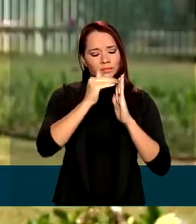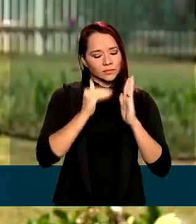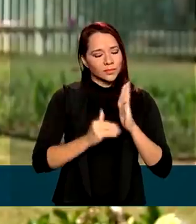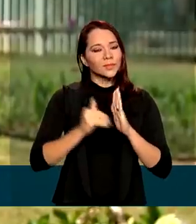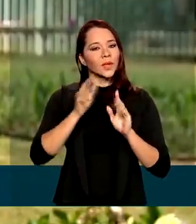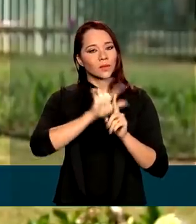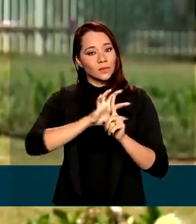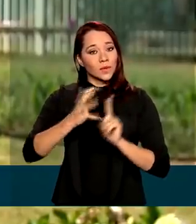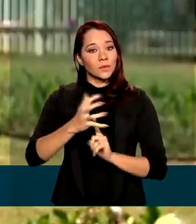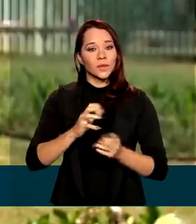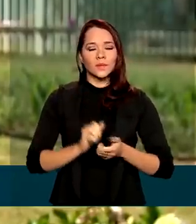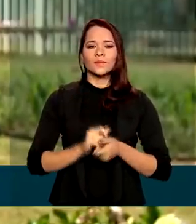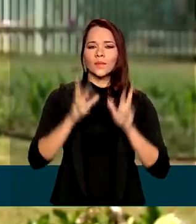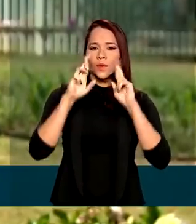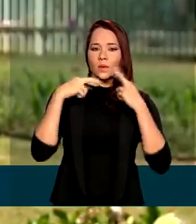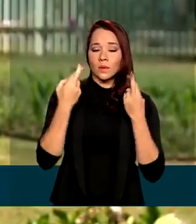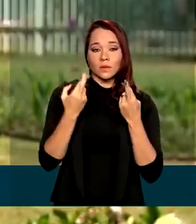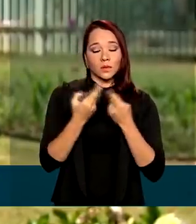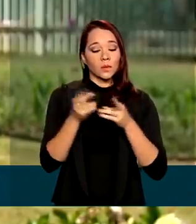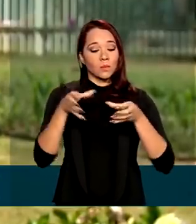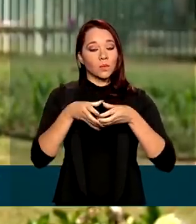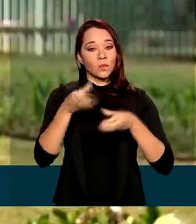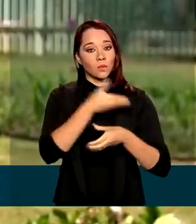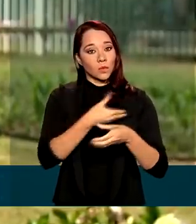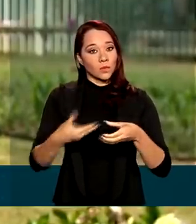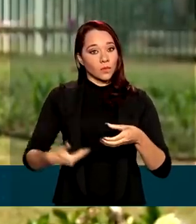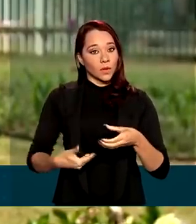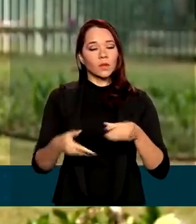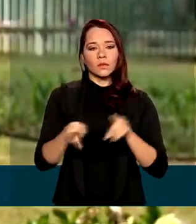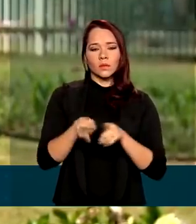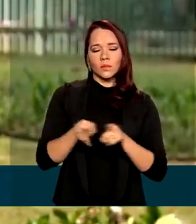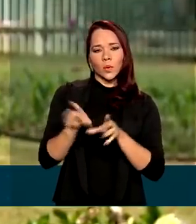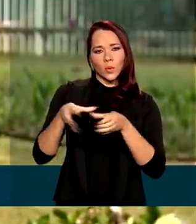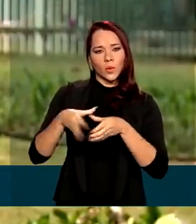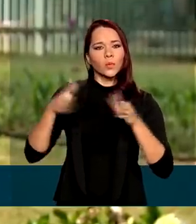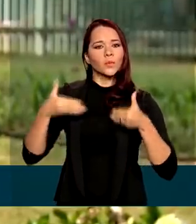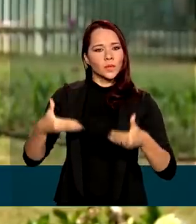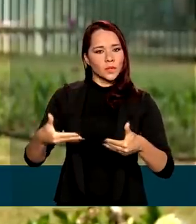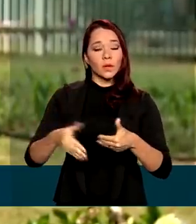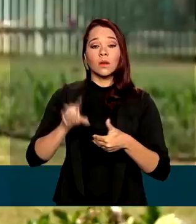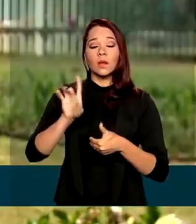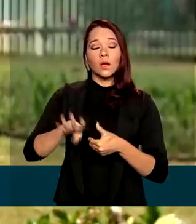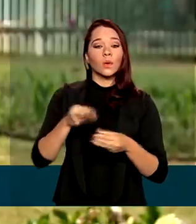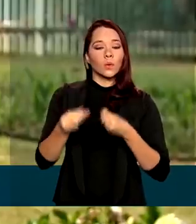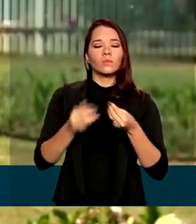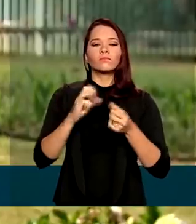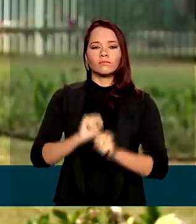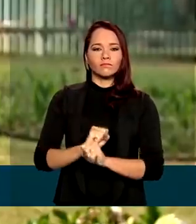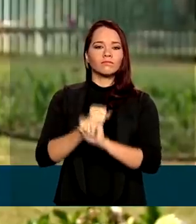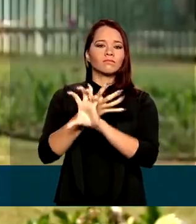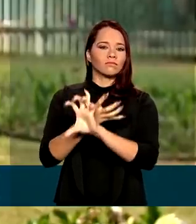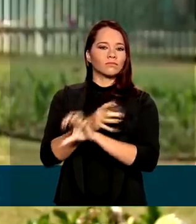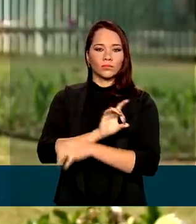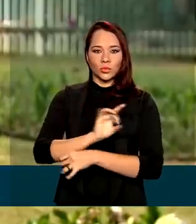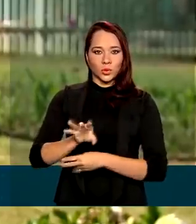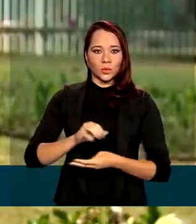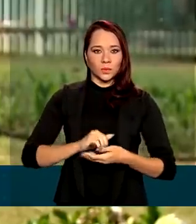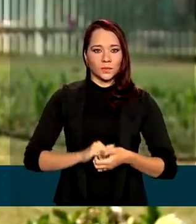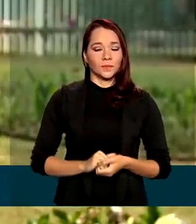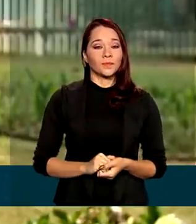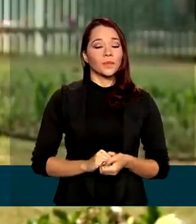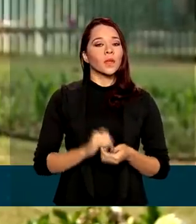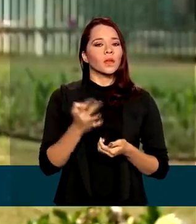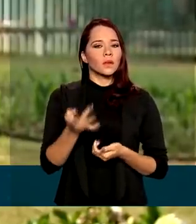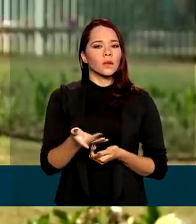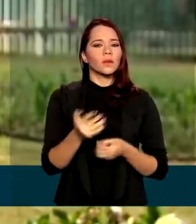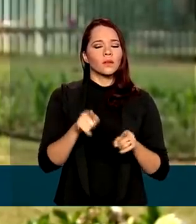isolamento. As reuniões com a equipe de governo, com a equipe ministerial, por exemplo, são feitas apenas por videoconferência. E